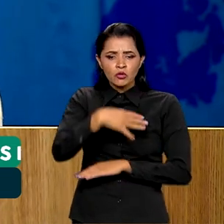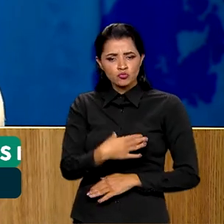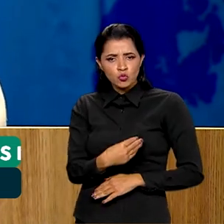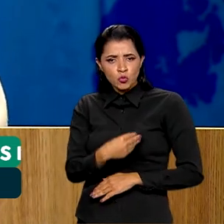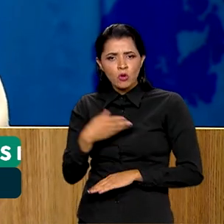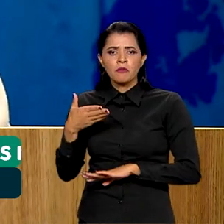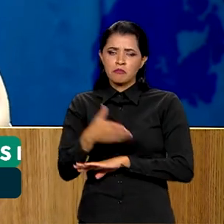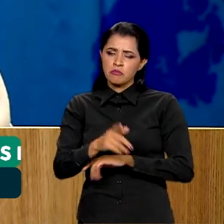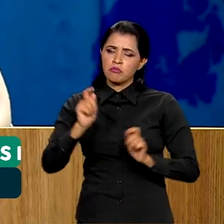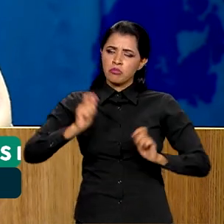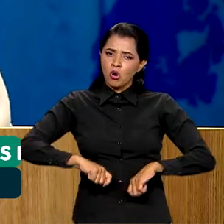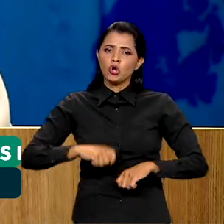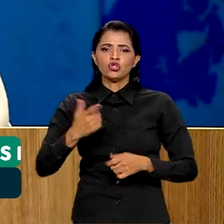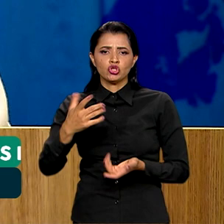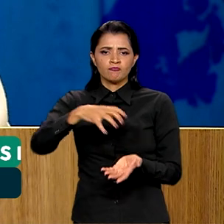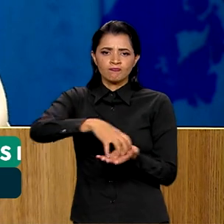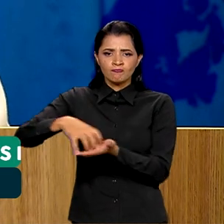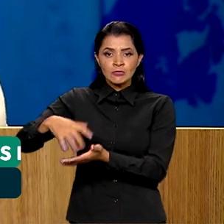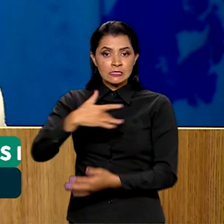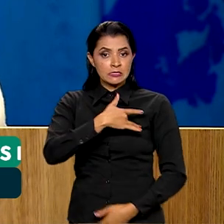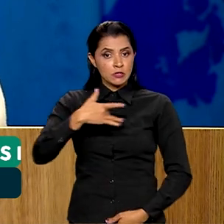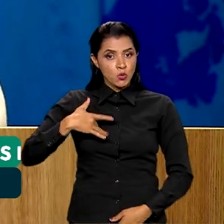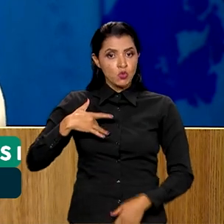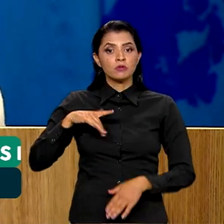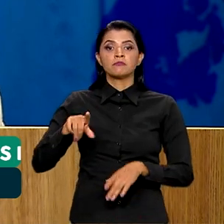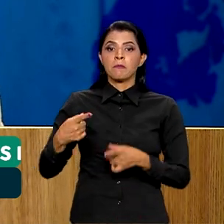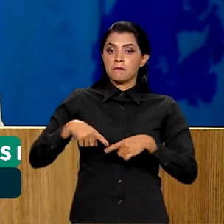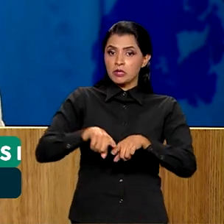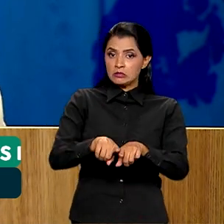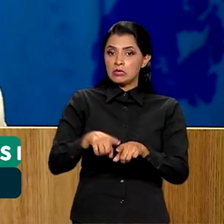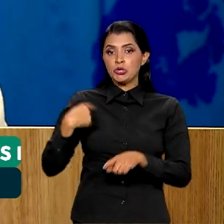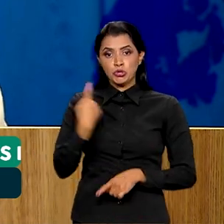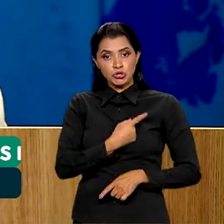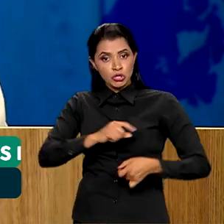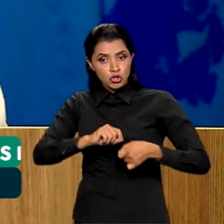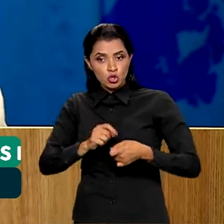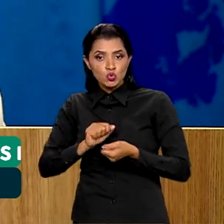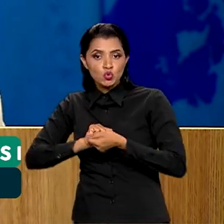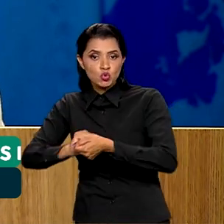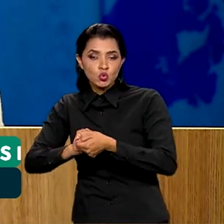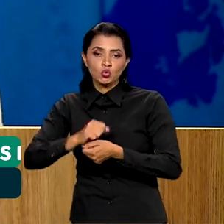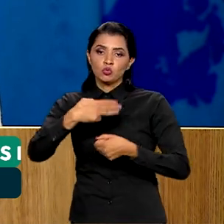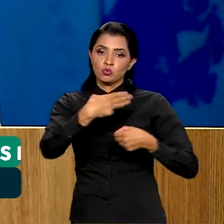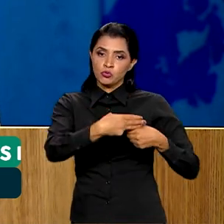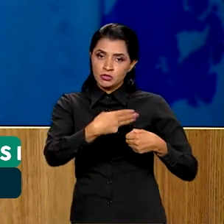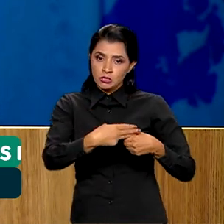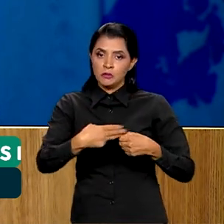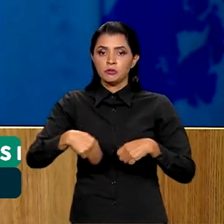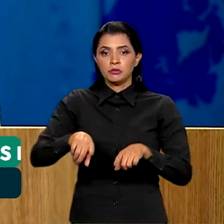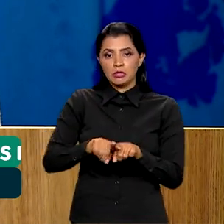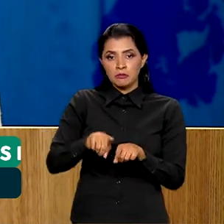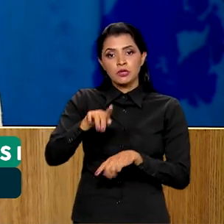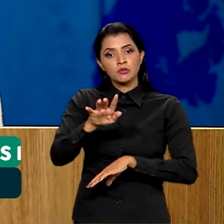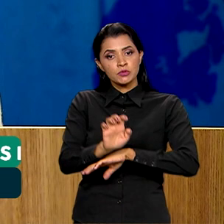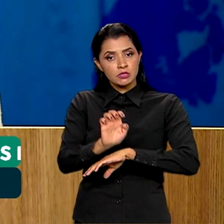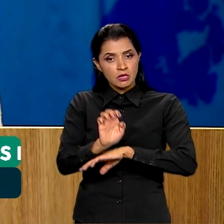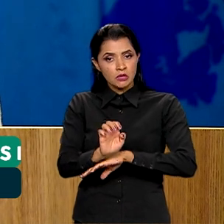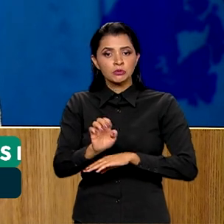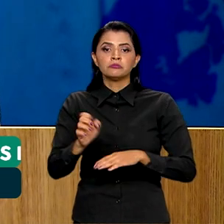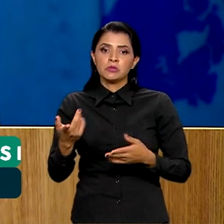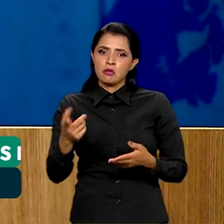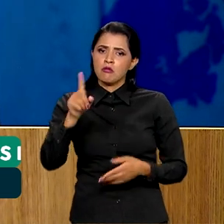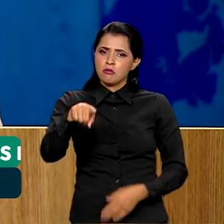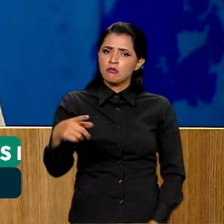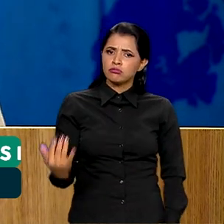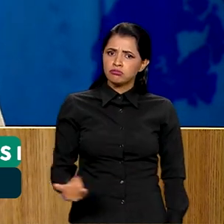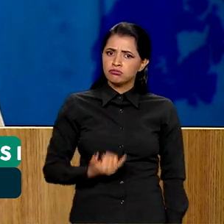unidades básicas de saúde. É uma parceria que fazemos com os municípios, com os estados e é